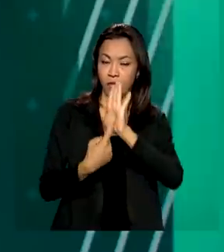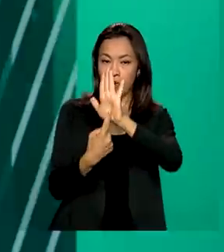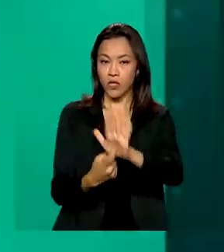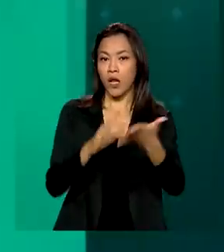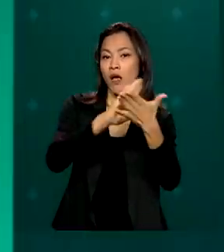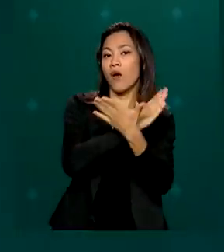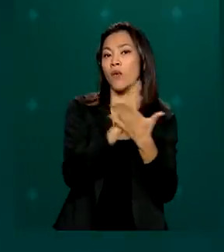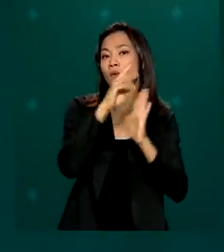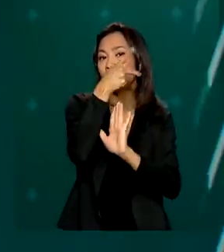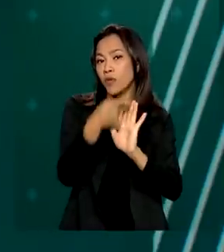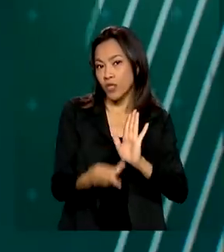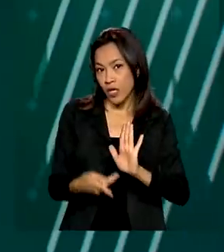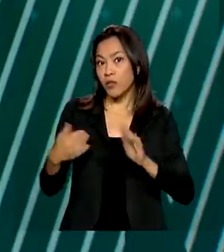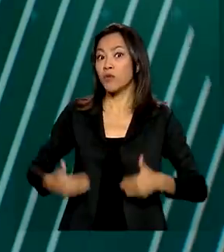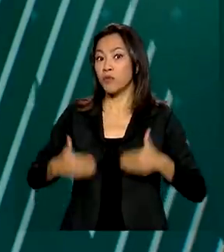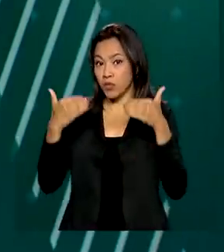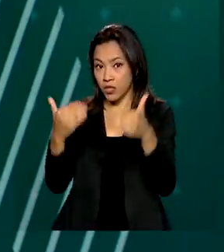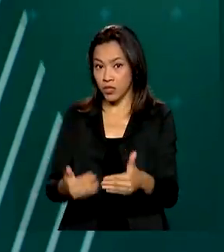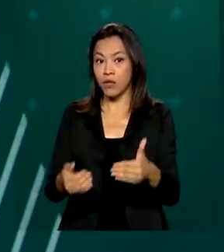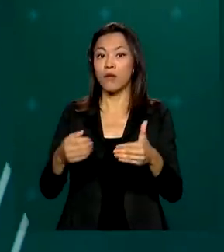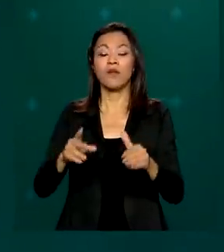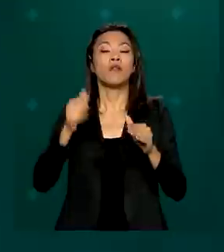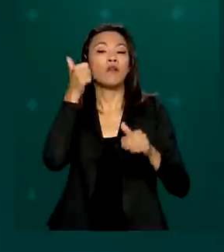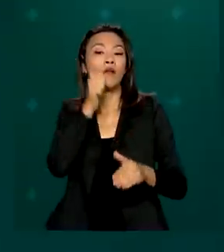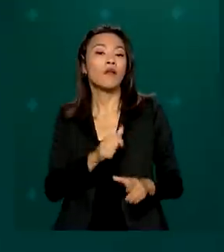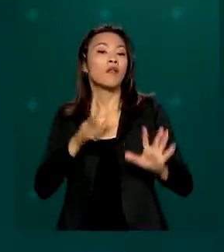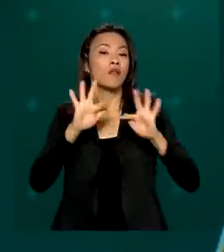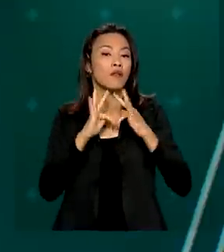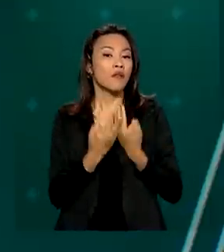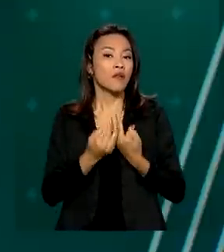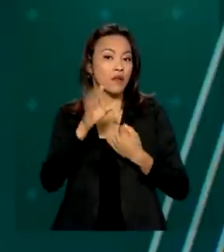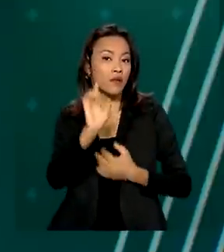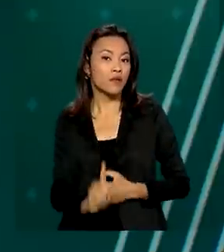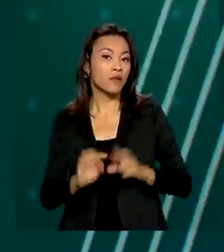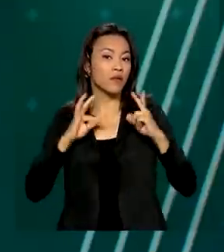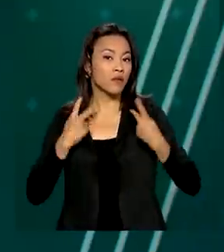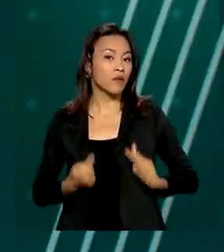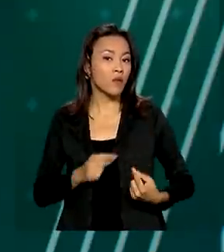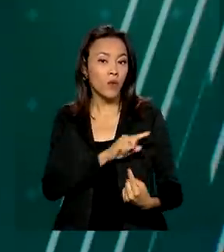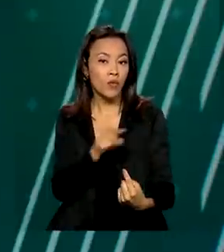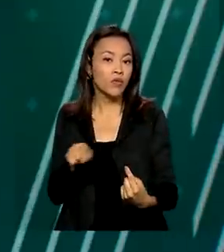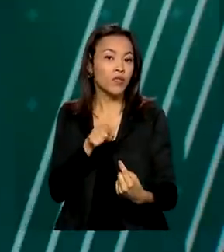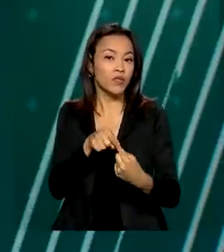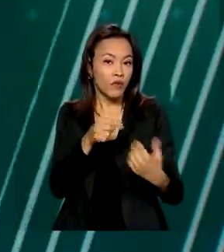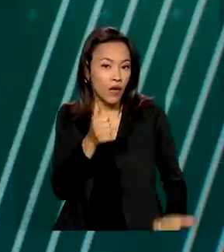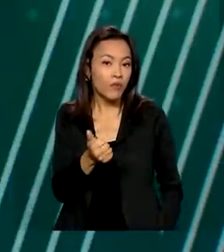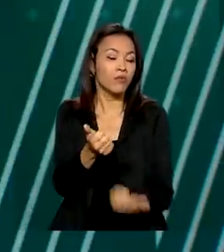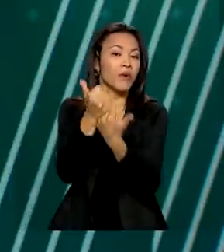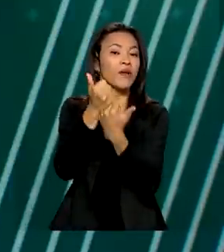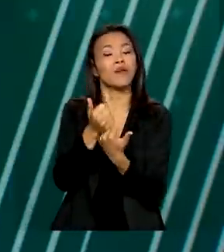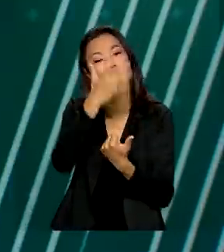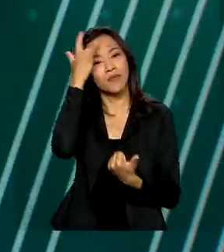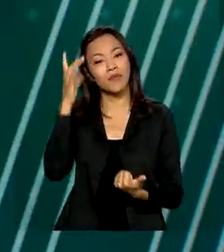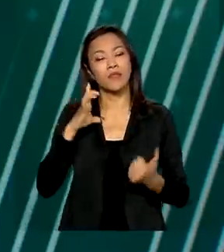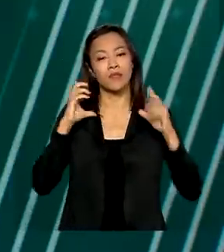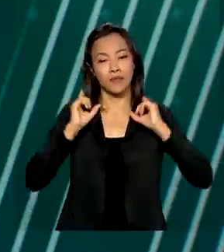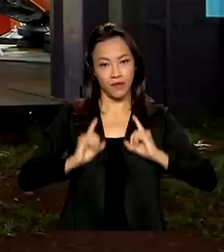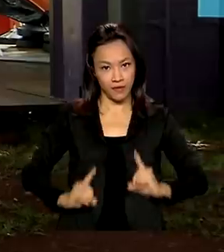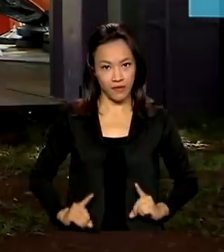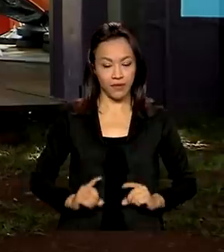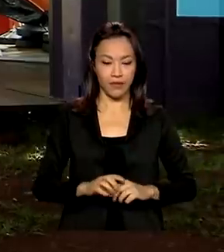dos projetos do Ministério da Mulher, da Família e dos Direitos Humanos para promover a inclusão das pessoas com deficiência.